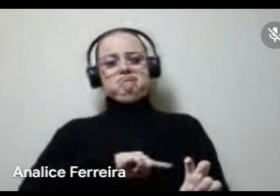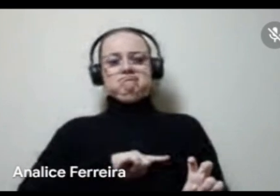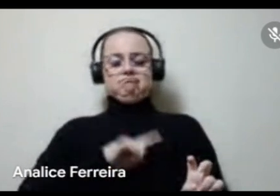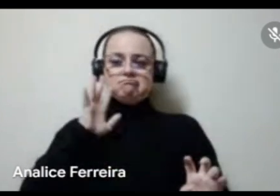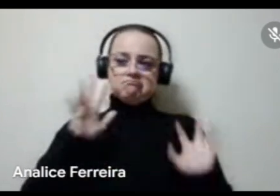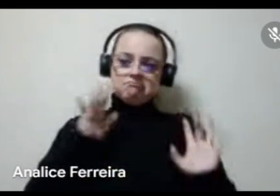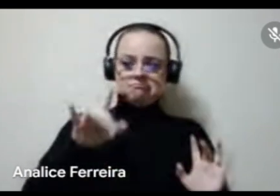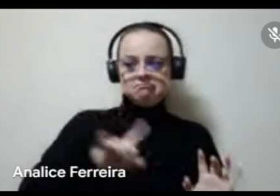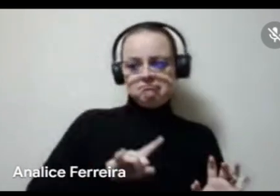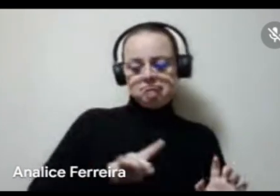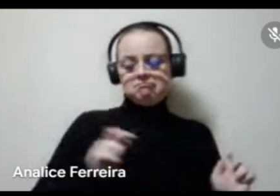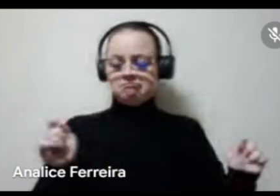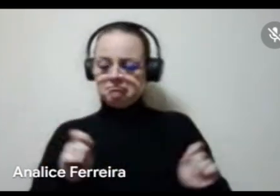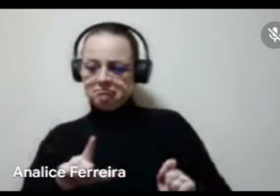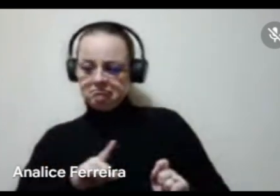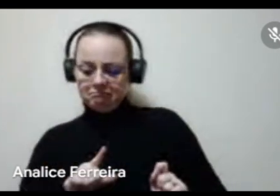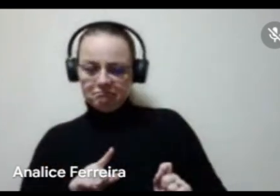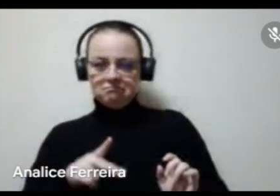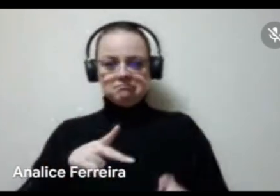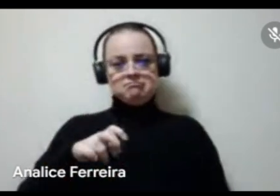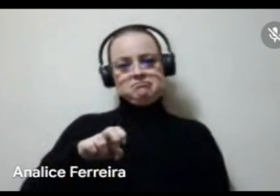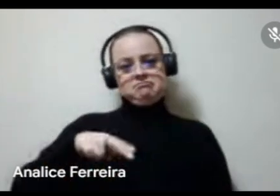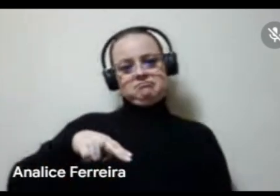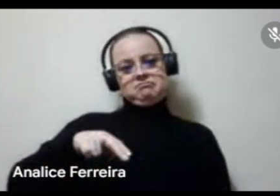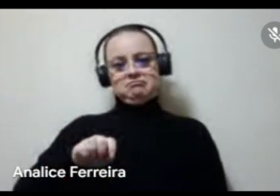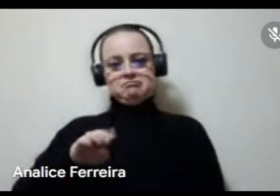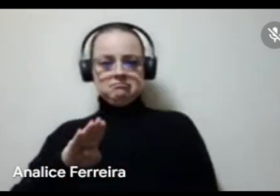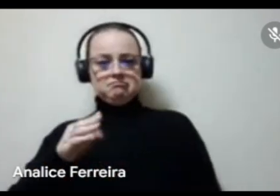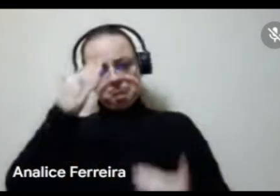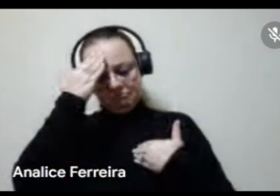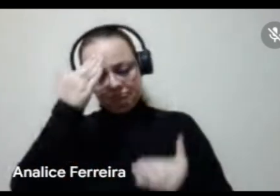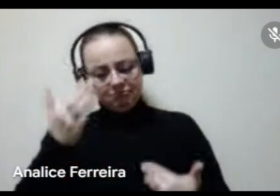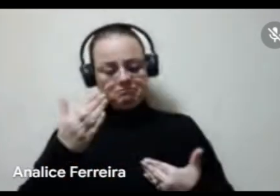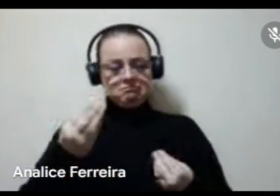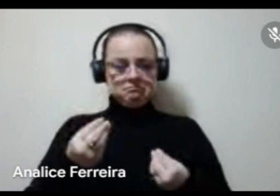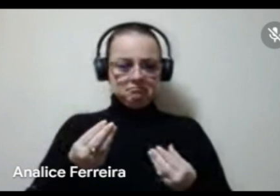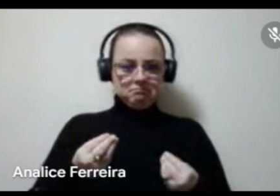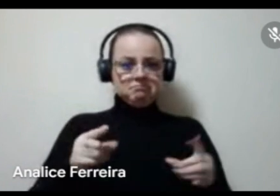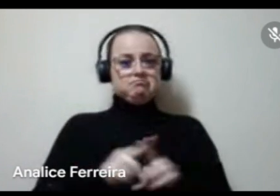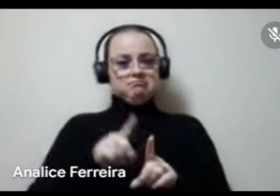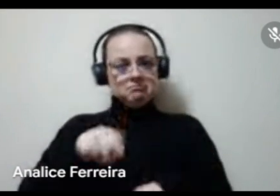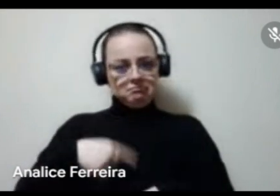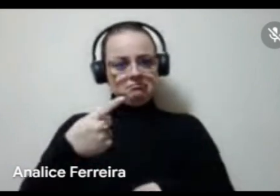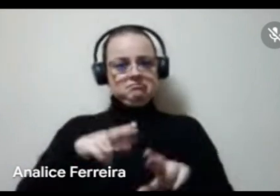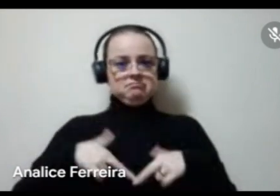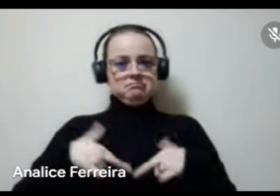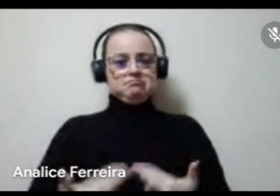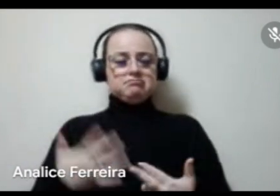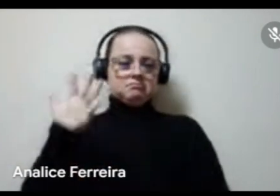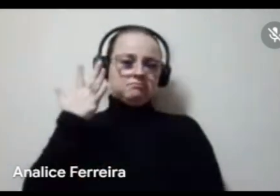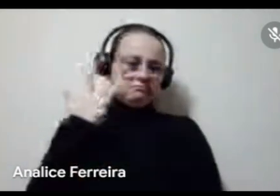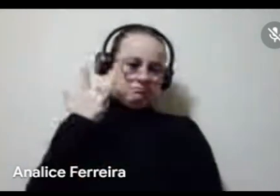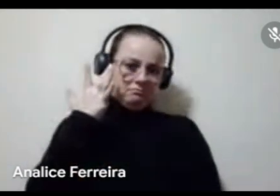ter, né, que a gente pode ter na PNAB, então a gente agradece bastante. A próxima será amanhã,